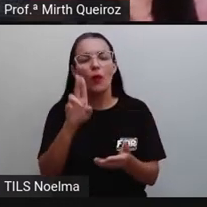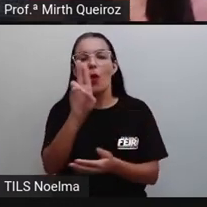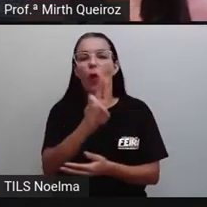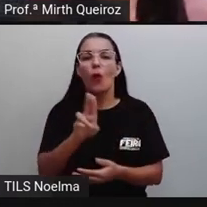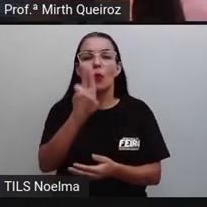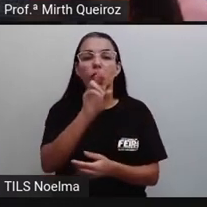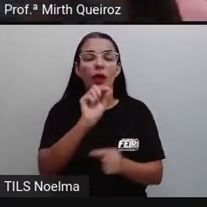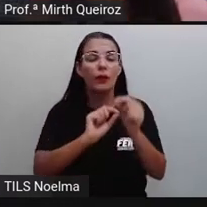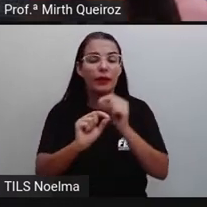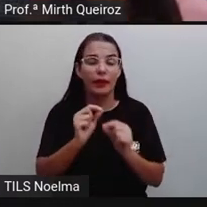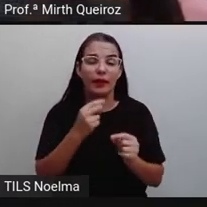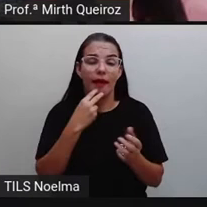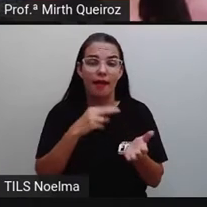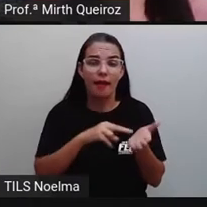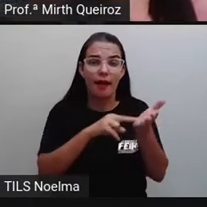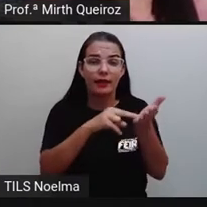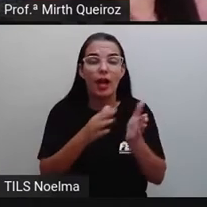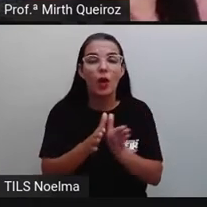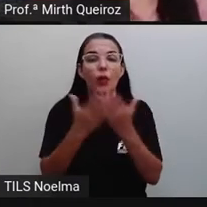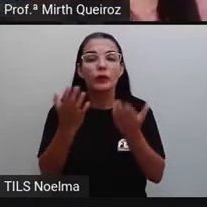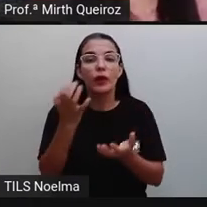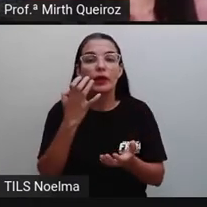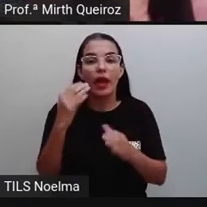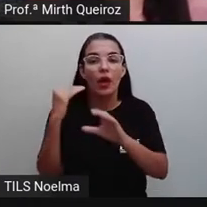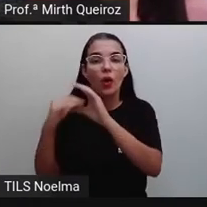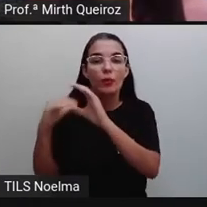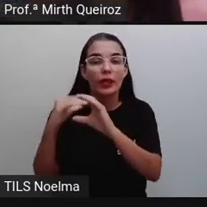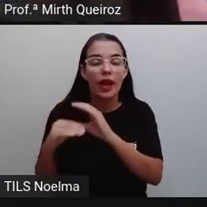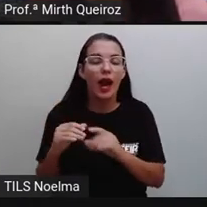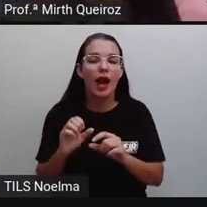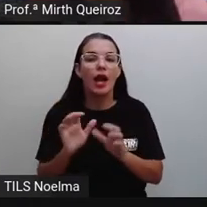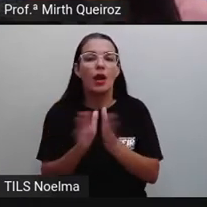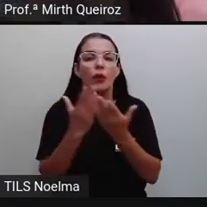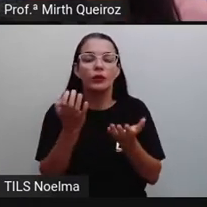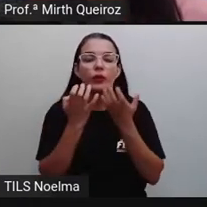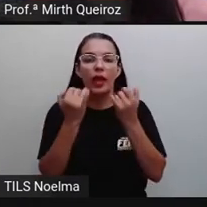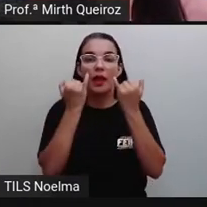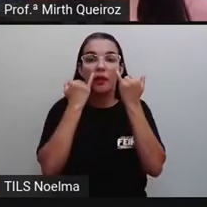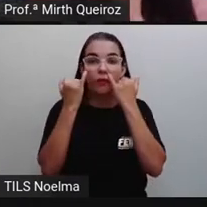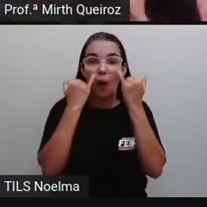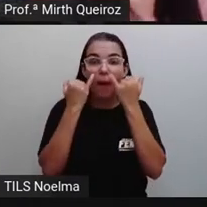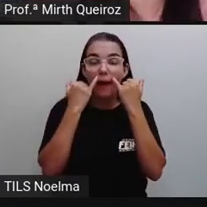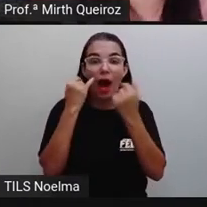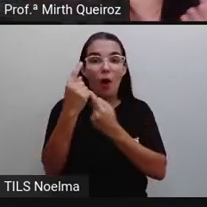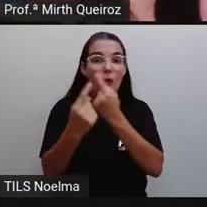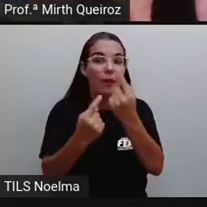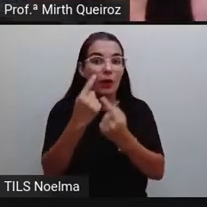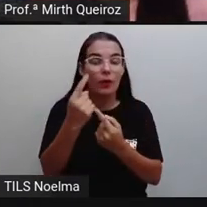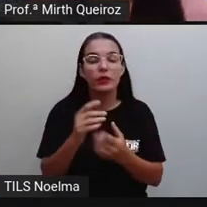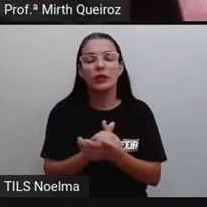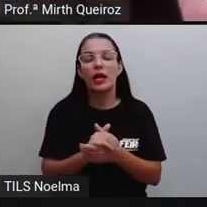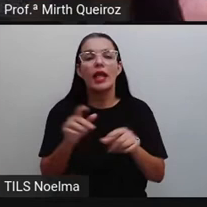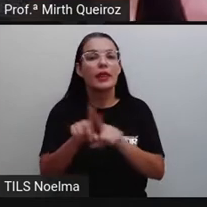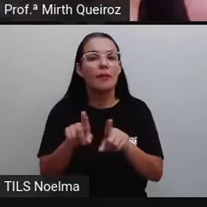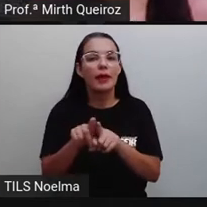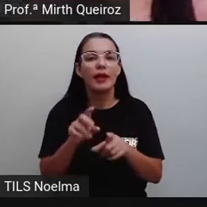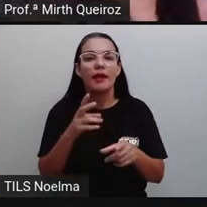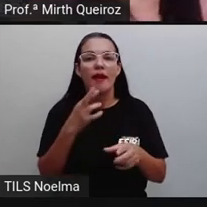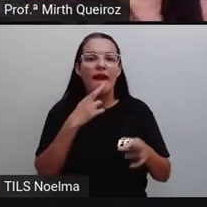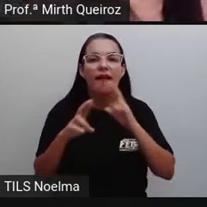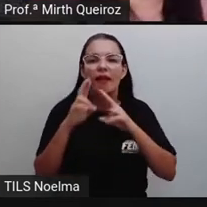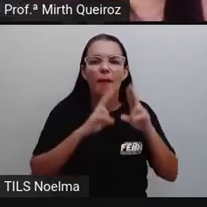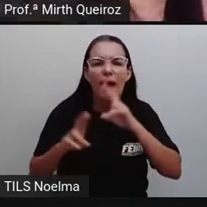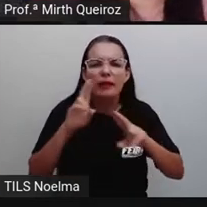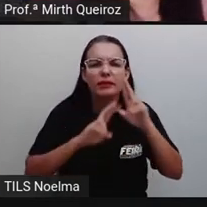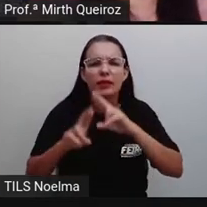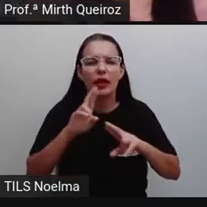se comunicar com alguém, quando a gente quer informar algo a alguém, quando a gente quer fazer uma reclamação, quando a gente